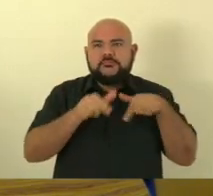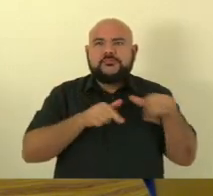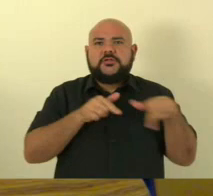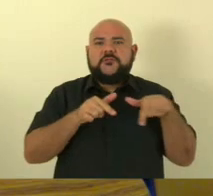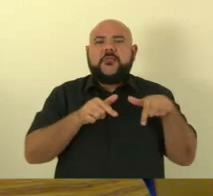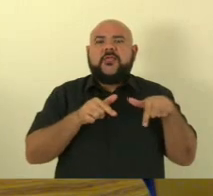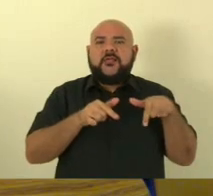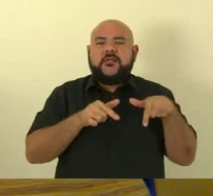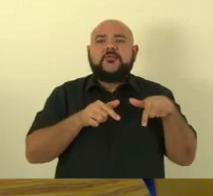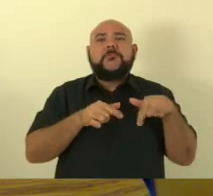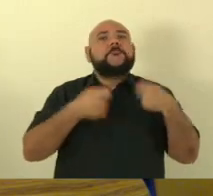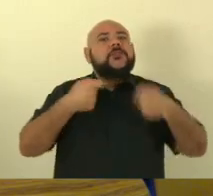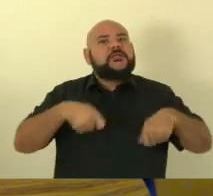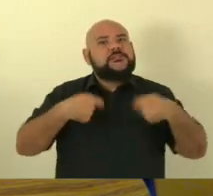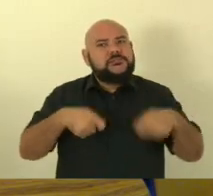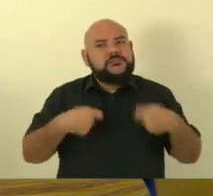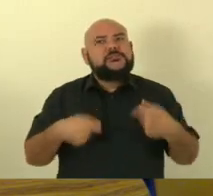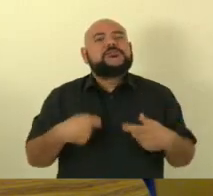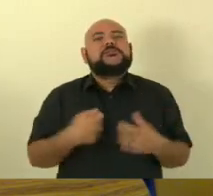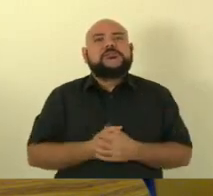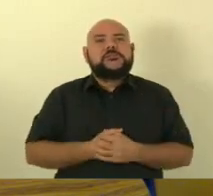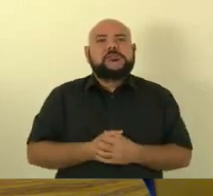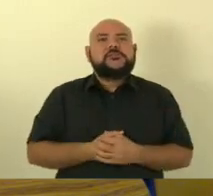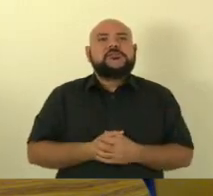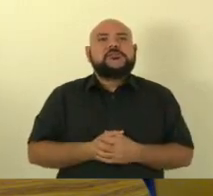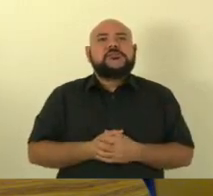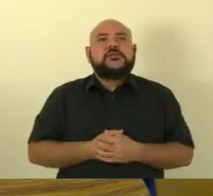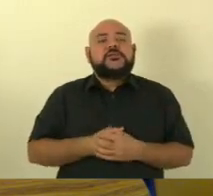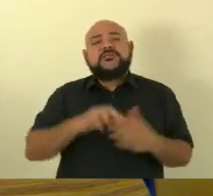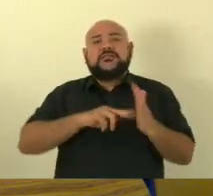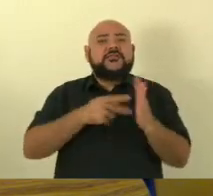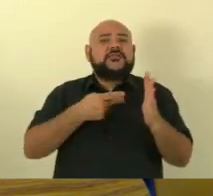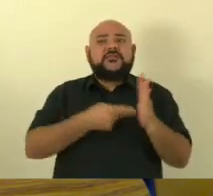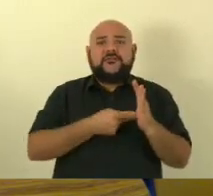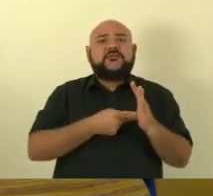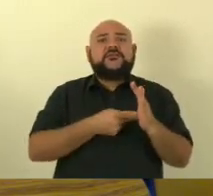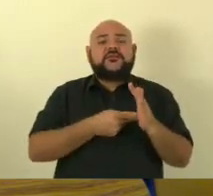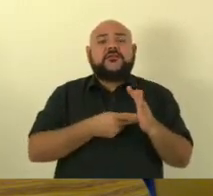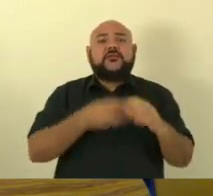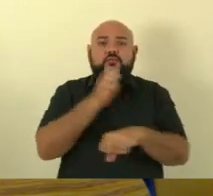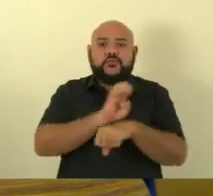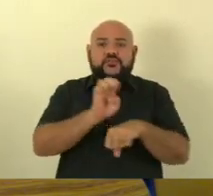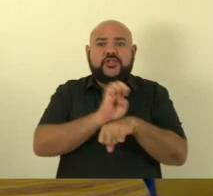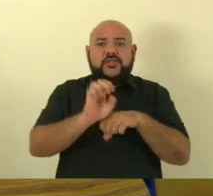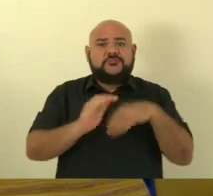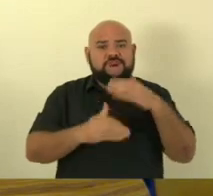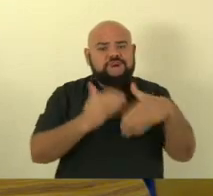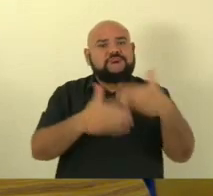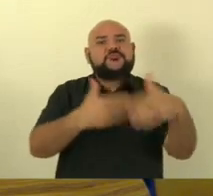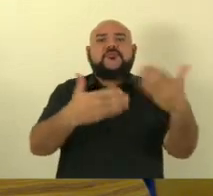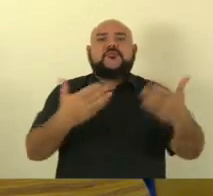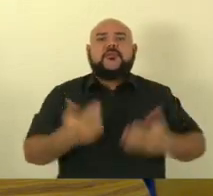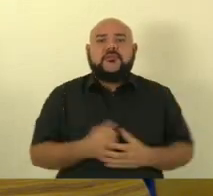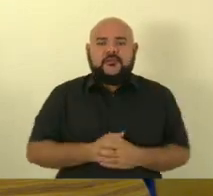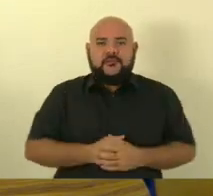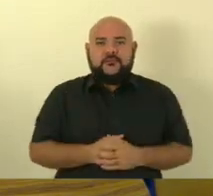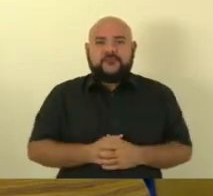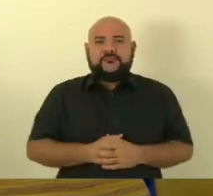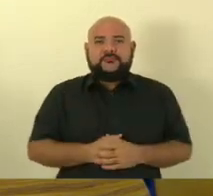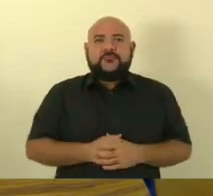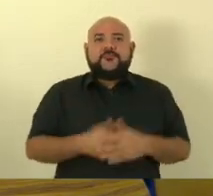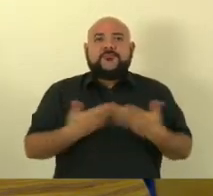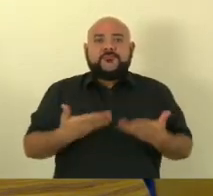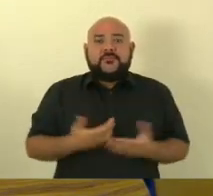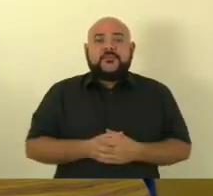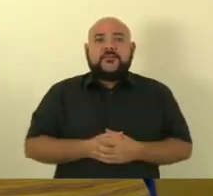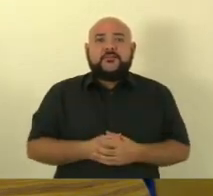importantíssima para o governo é o crescimento do estado é o crescimento do estado colocar essa